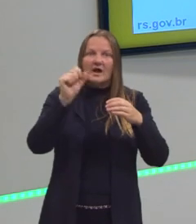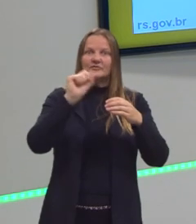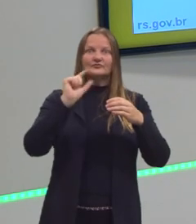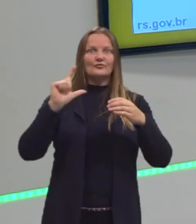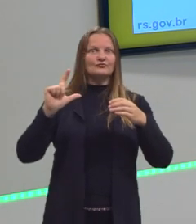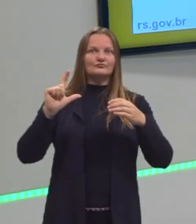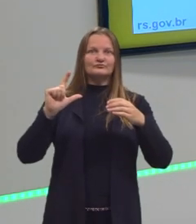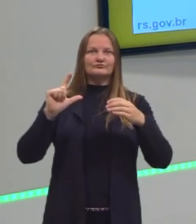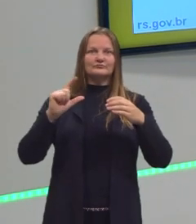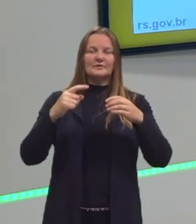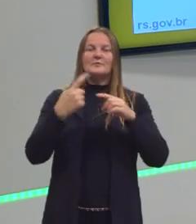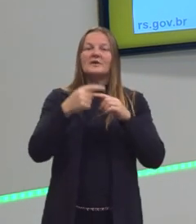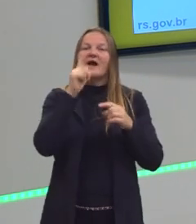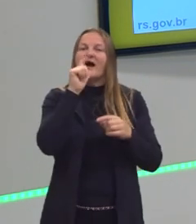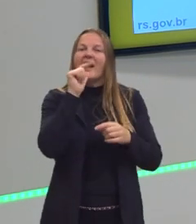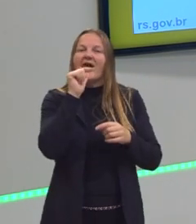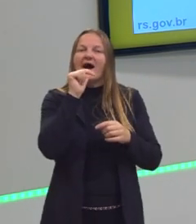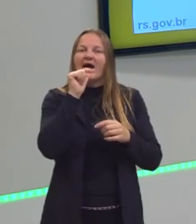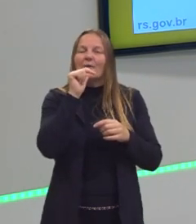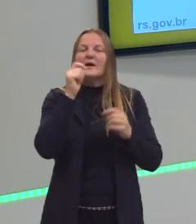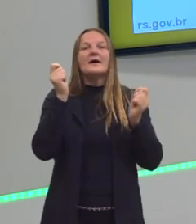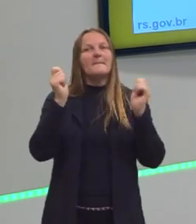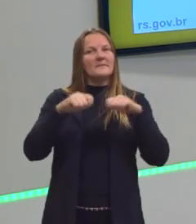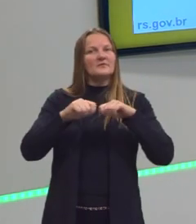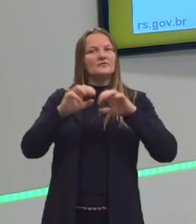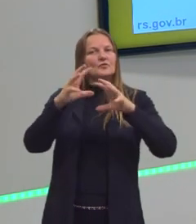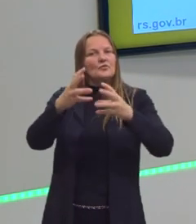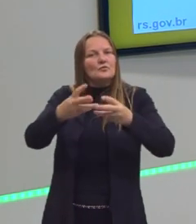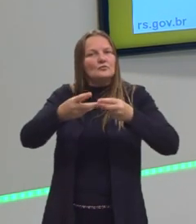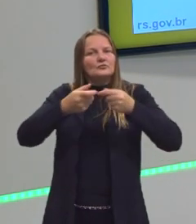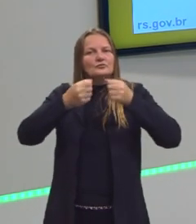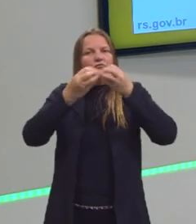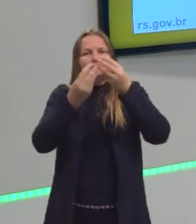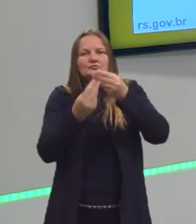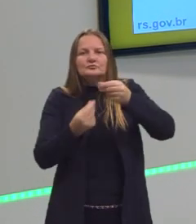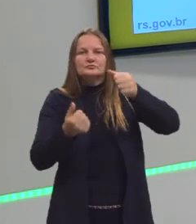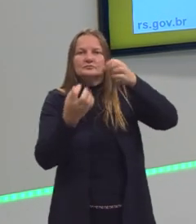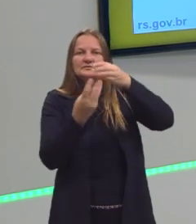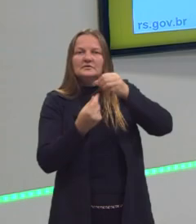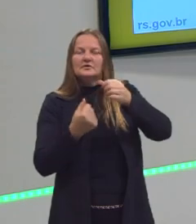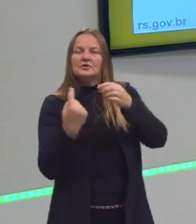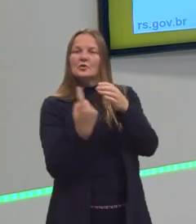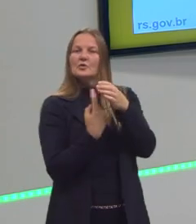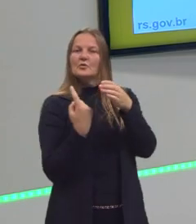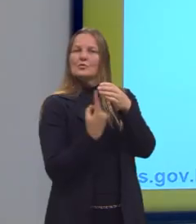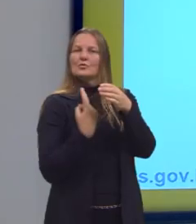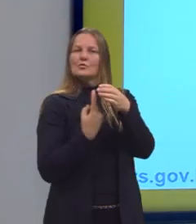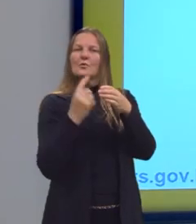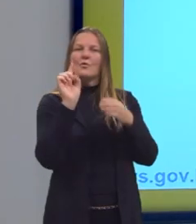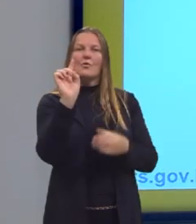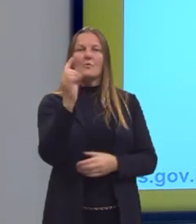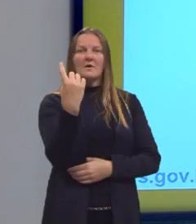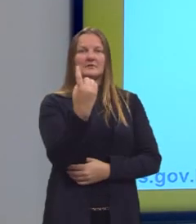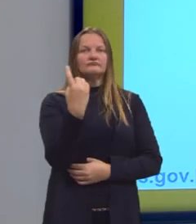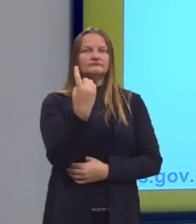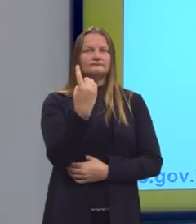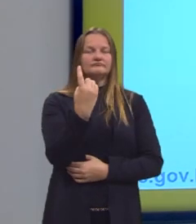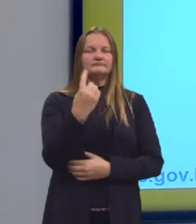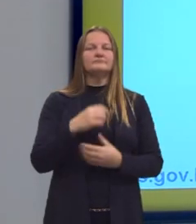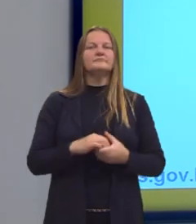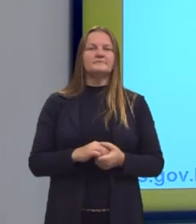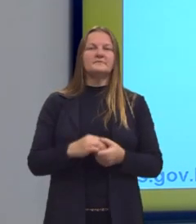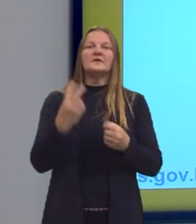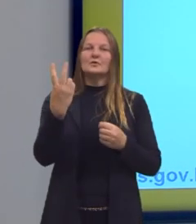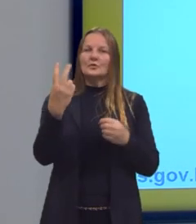Por quê? A água teve a capacidade de dissolver esse corante e formar uma única solução. Esses dois